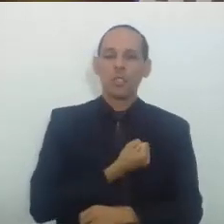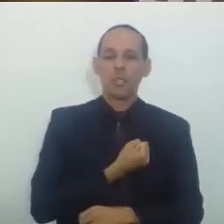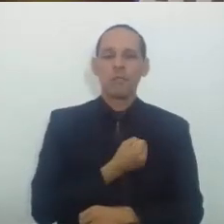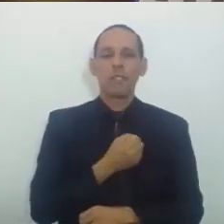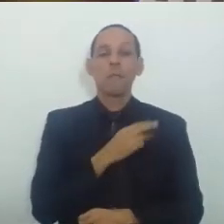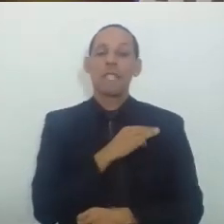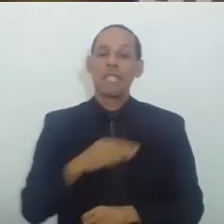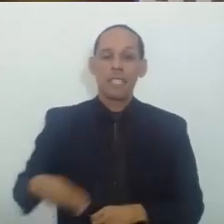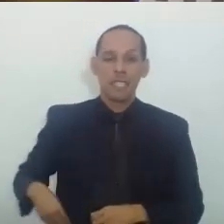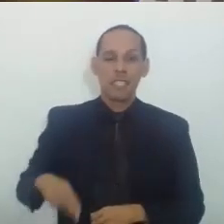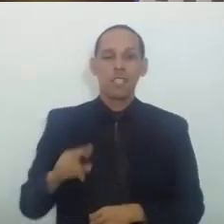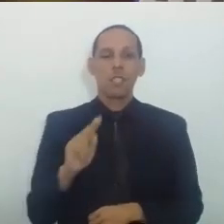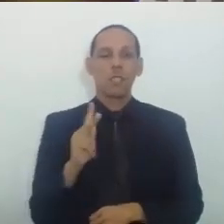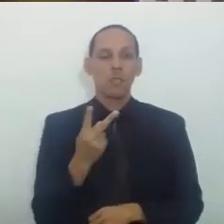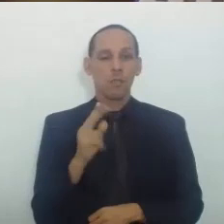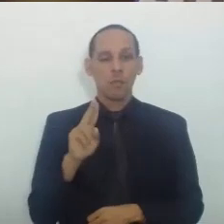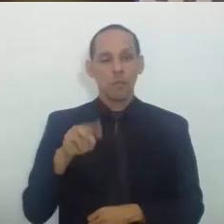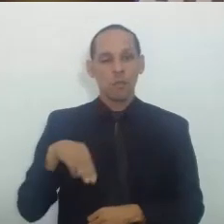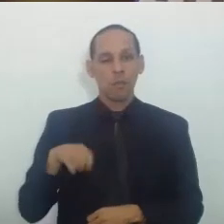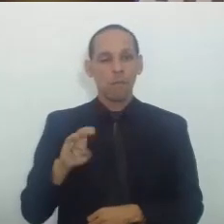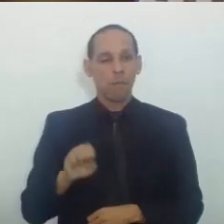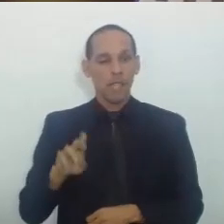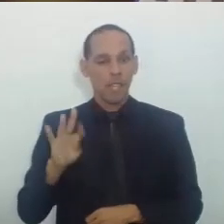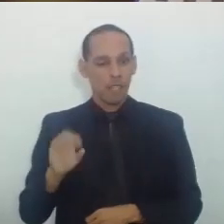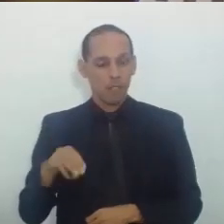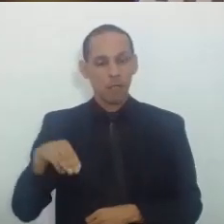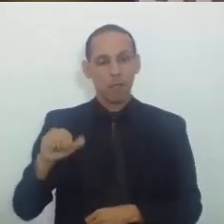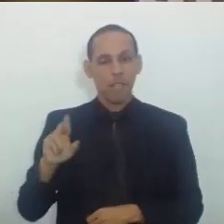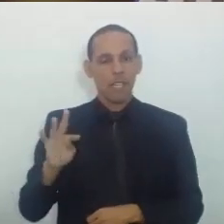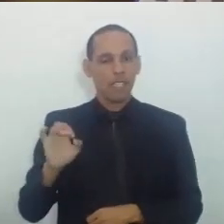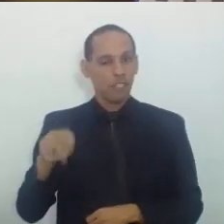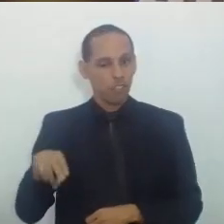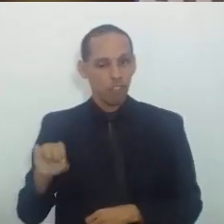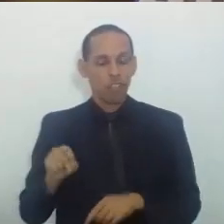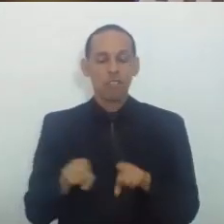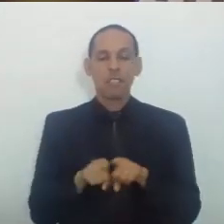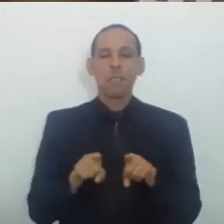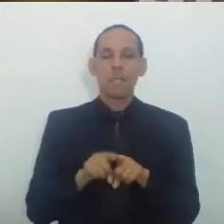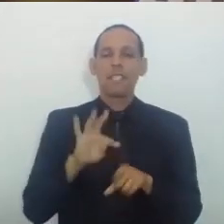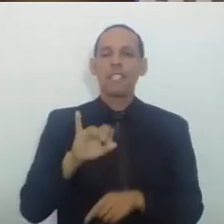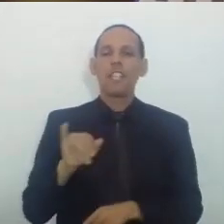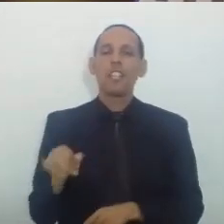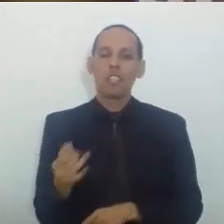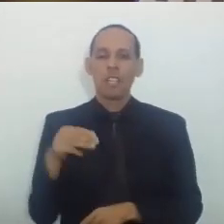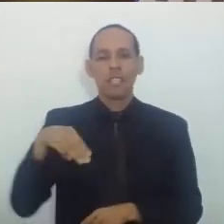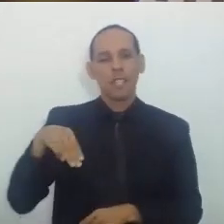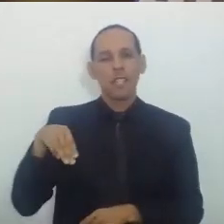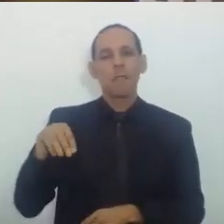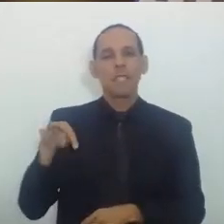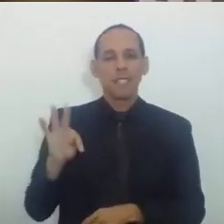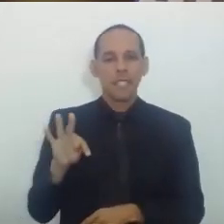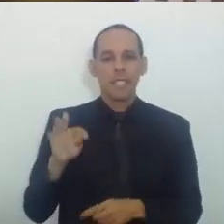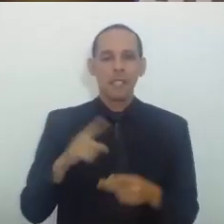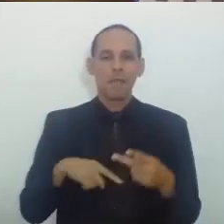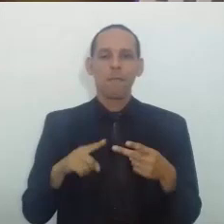Se também Tribunal de Justiça De Mato Grosso Do Acre